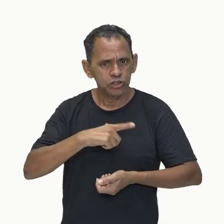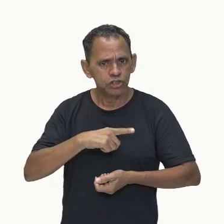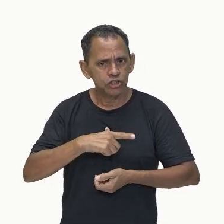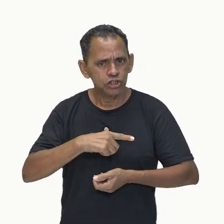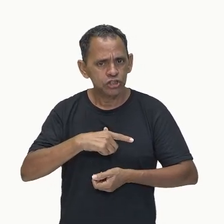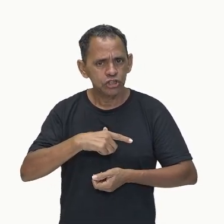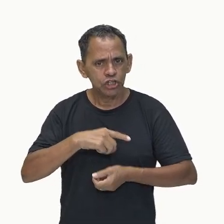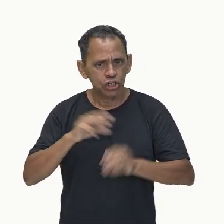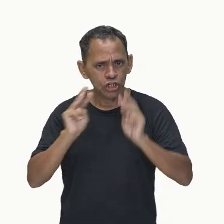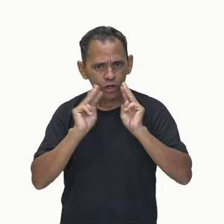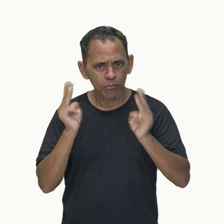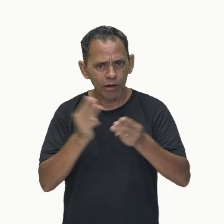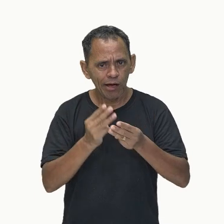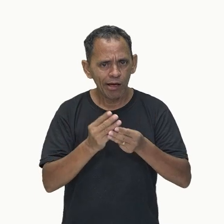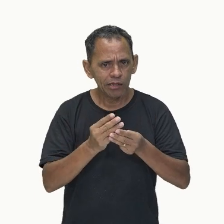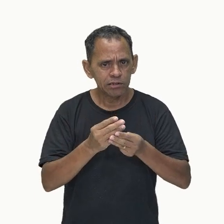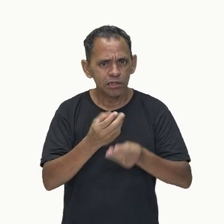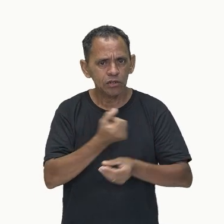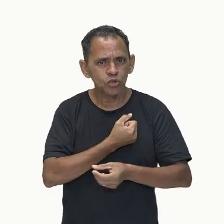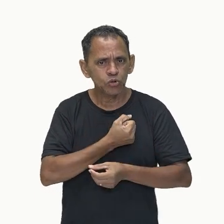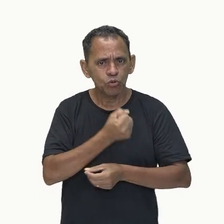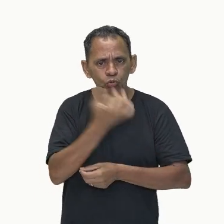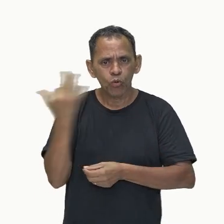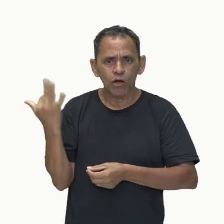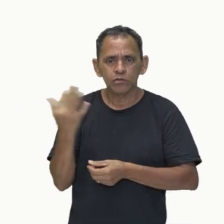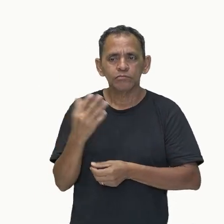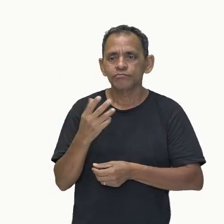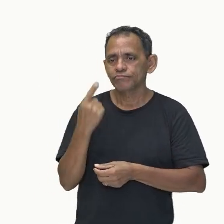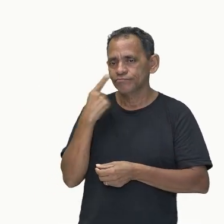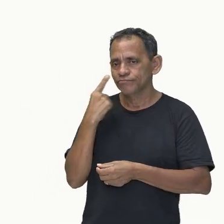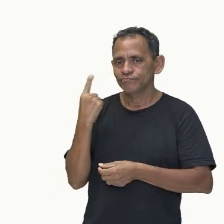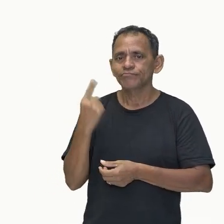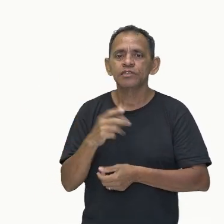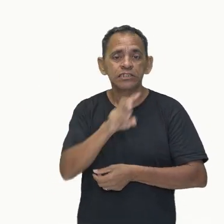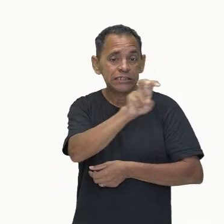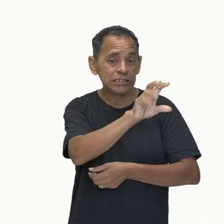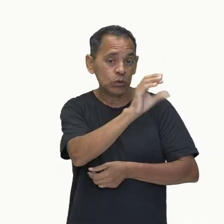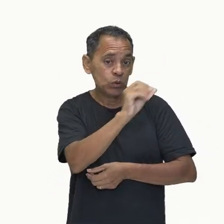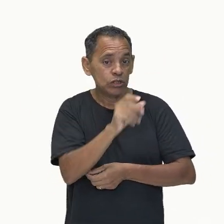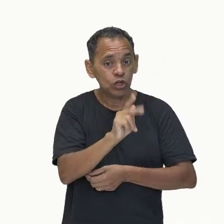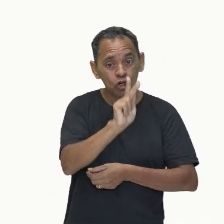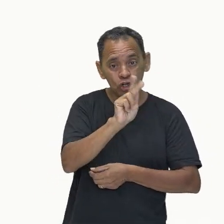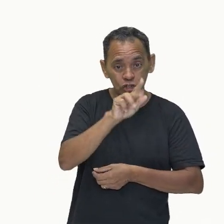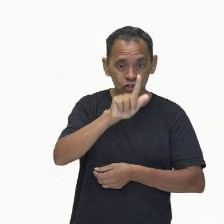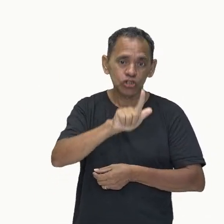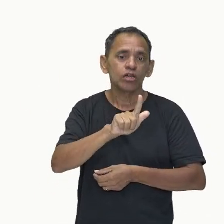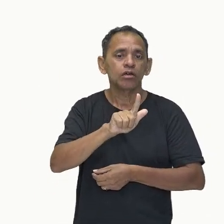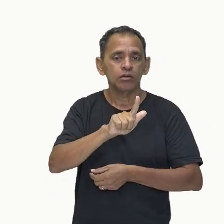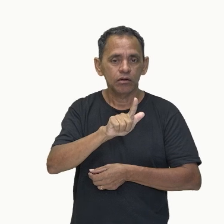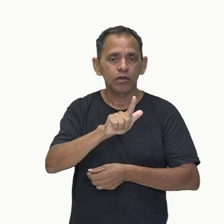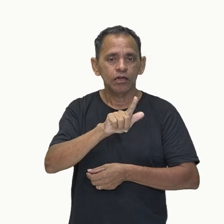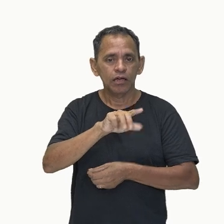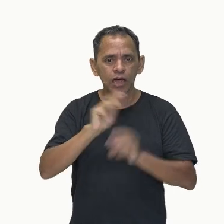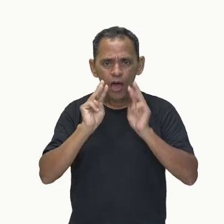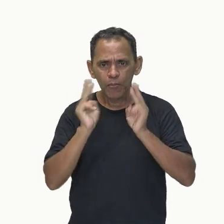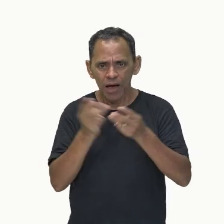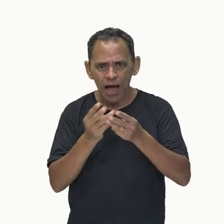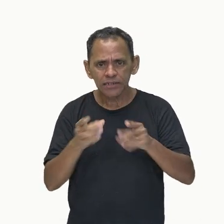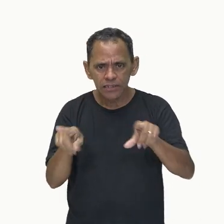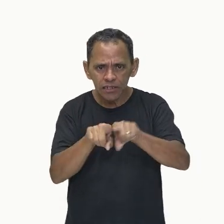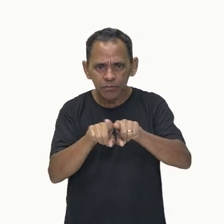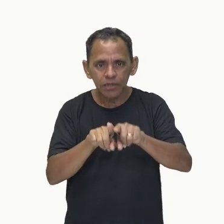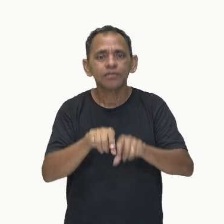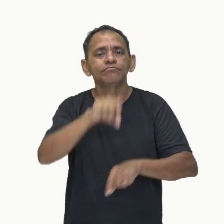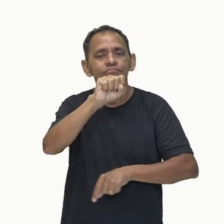Deu, professor? Ele falou que era 50 quilogramas. aqui, ó. Ele te deu a velocidade? Sim. Falou que era 2 metros por